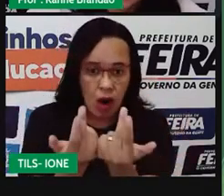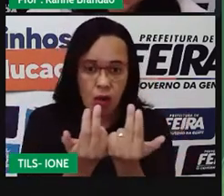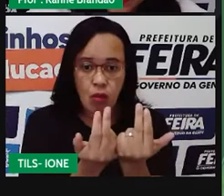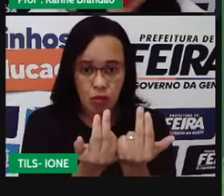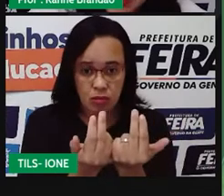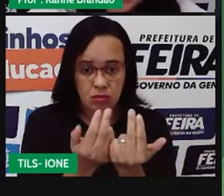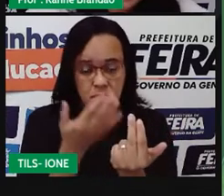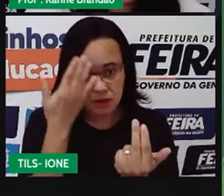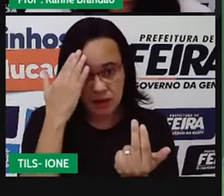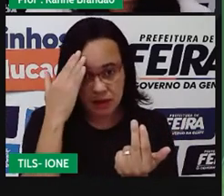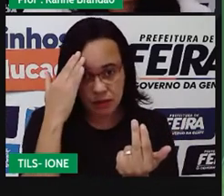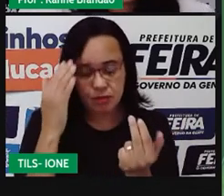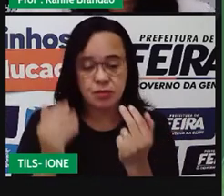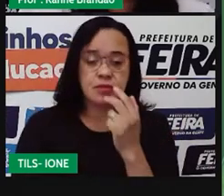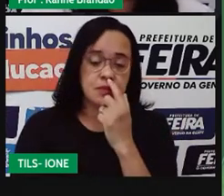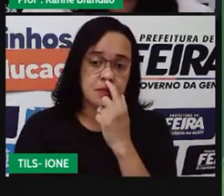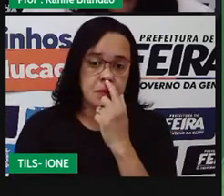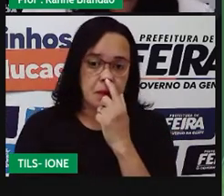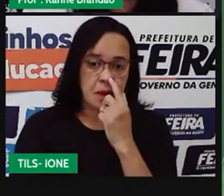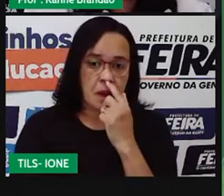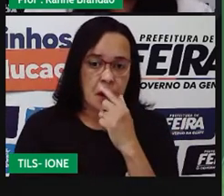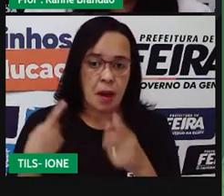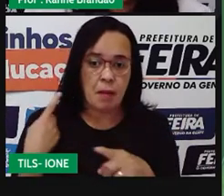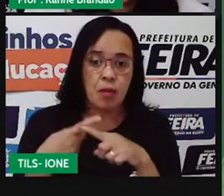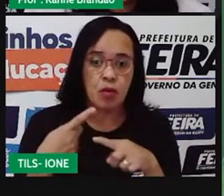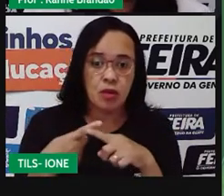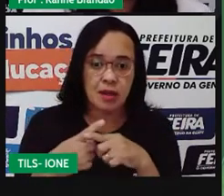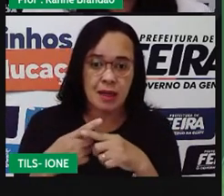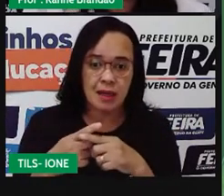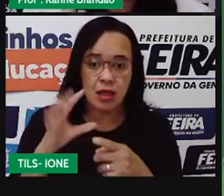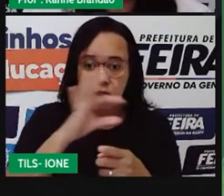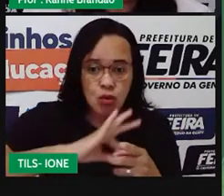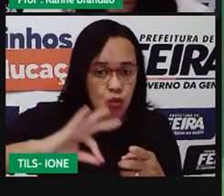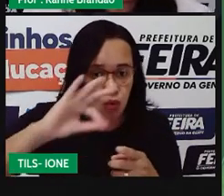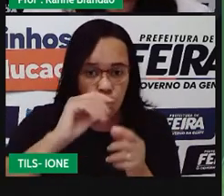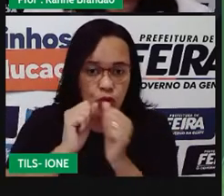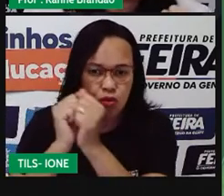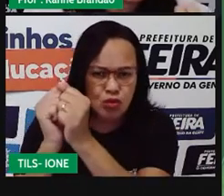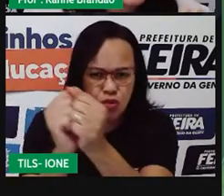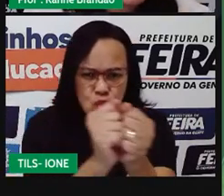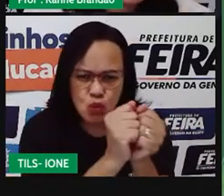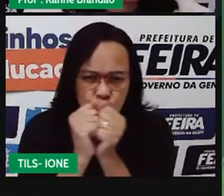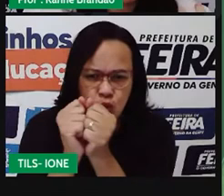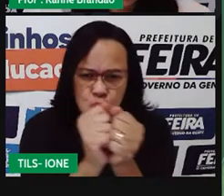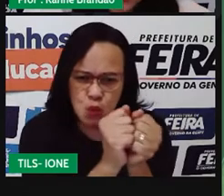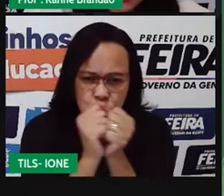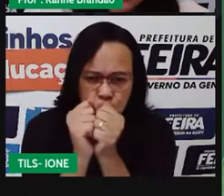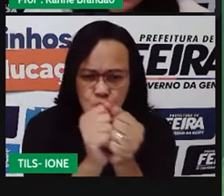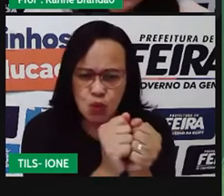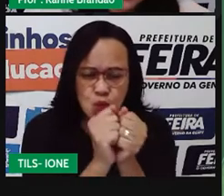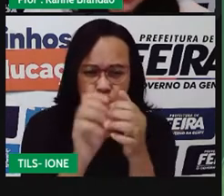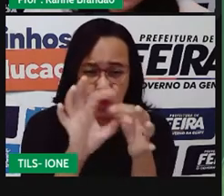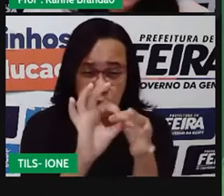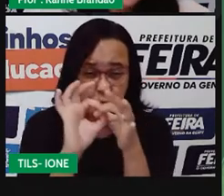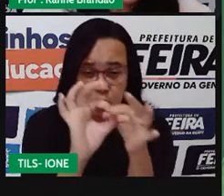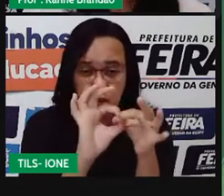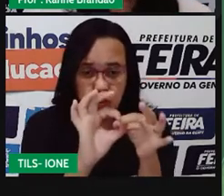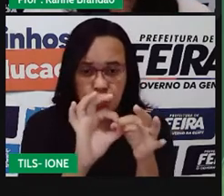simbiose. Por quê? Porque eles estão unidos fisicamente e se um morrer, o outro acaba morrendo.